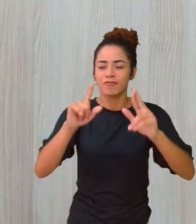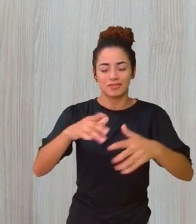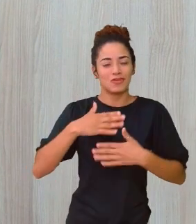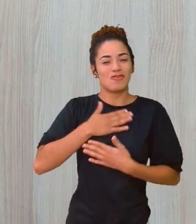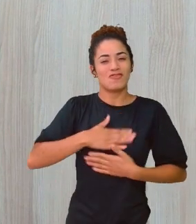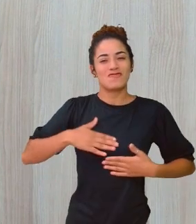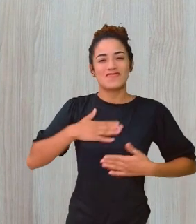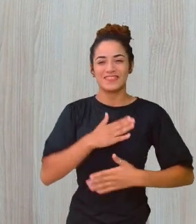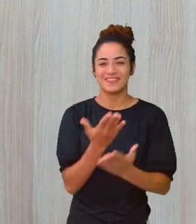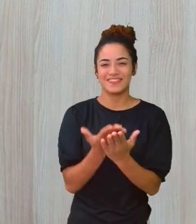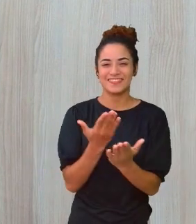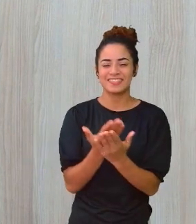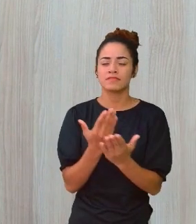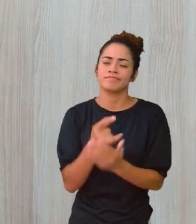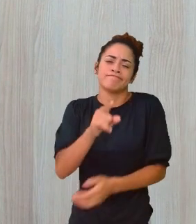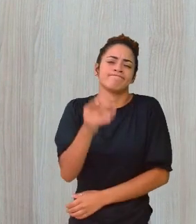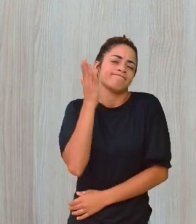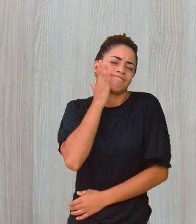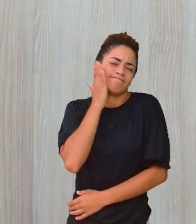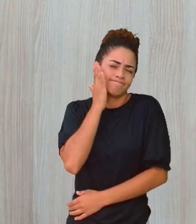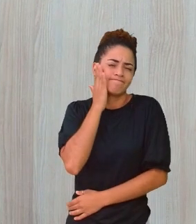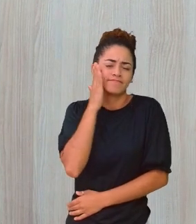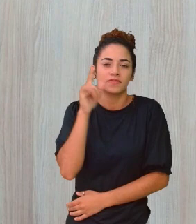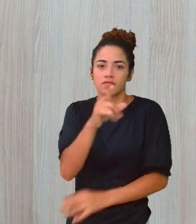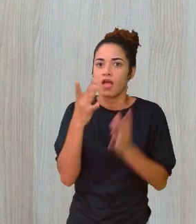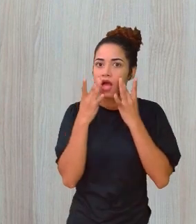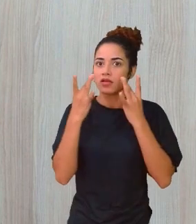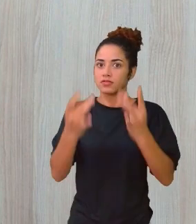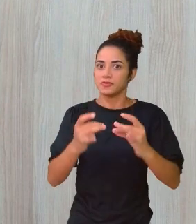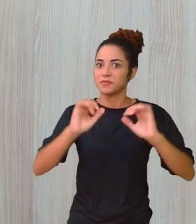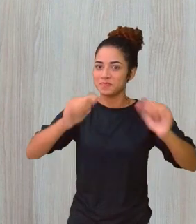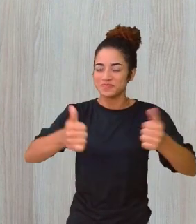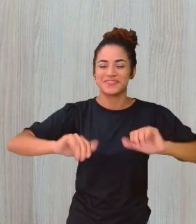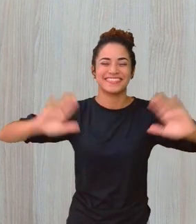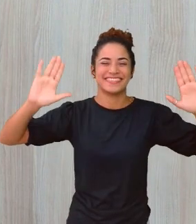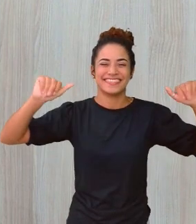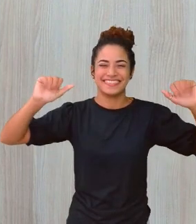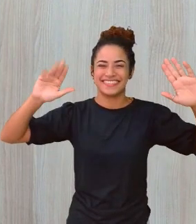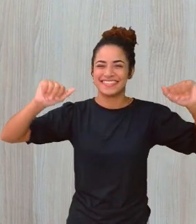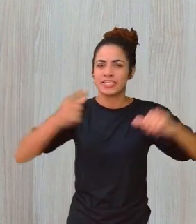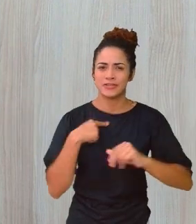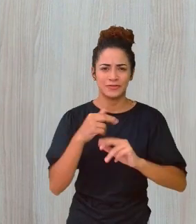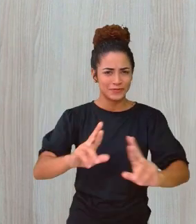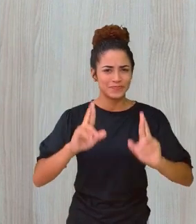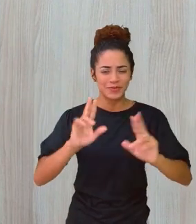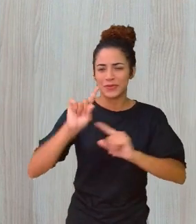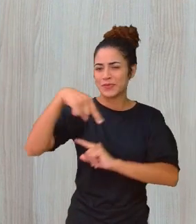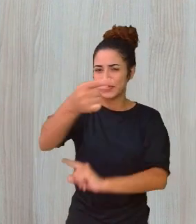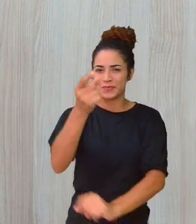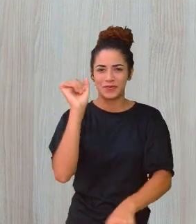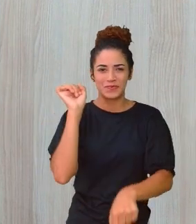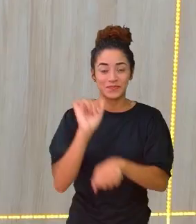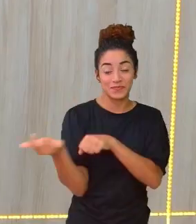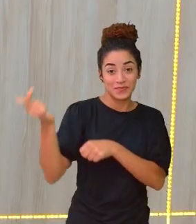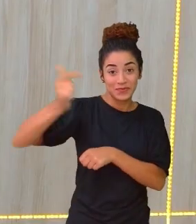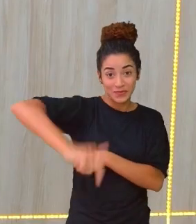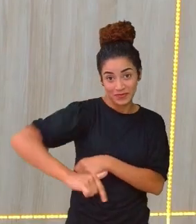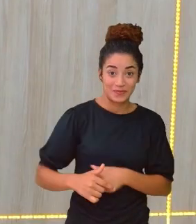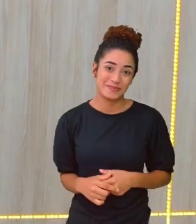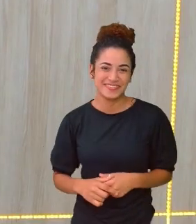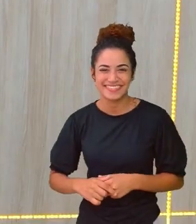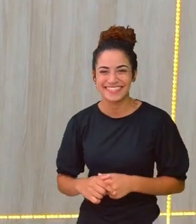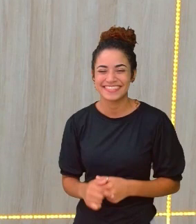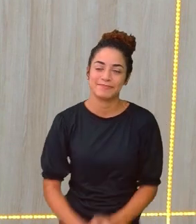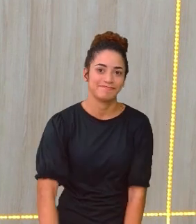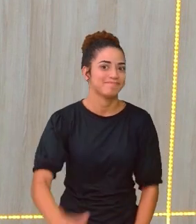bem essa aula. E eu sei que vocês estão bem atentos, está certo, pessoal? Tchau, tchau. Esperamos vocês na próxima aula. Pois